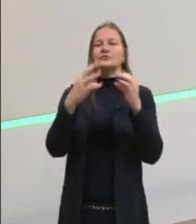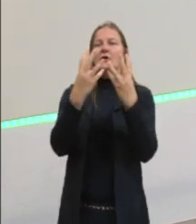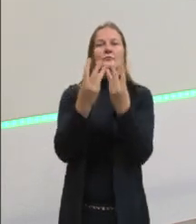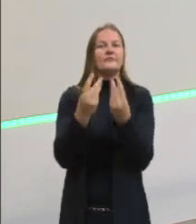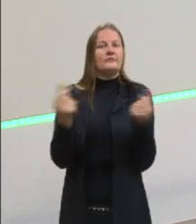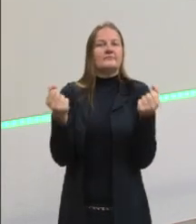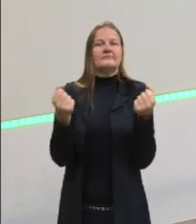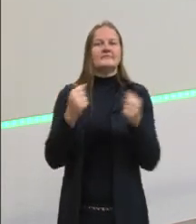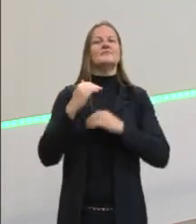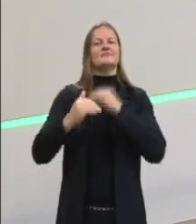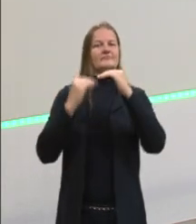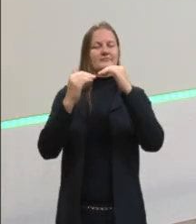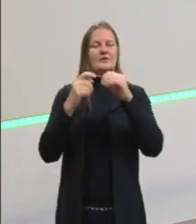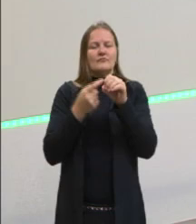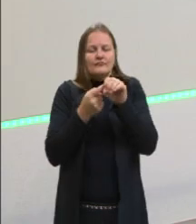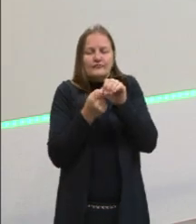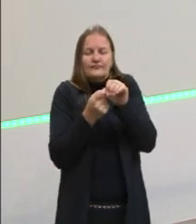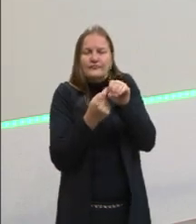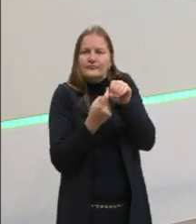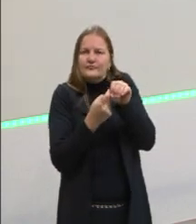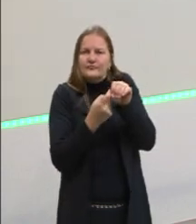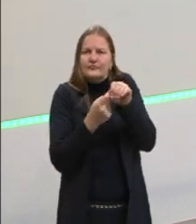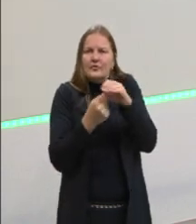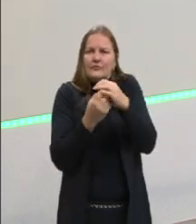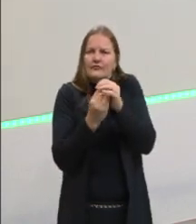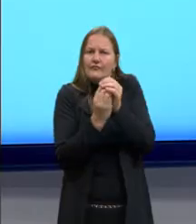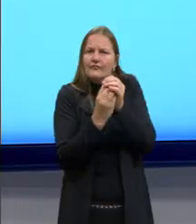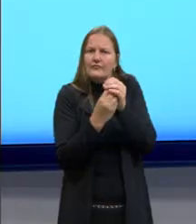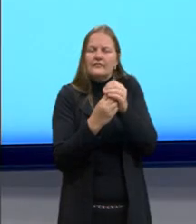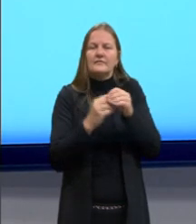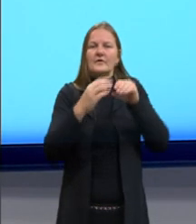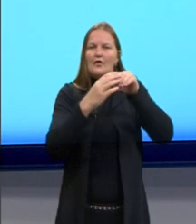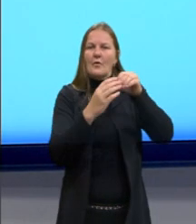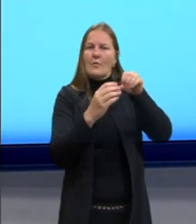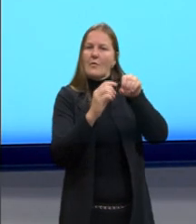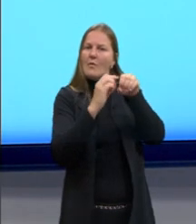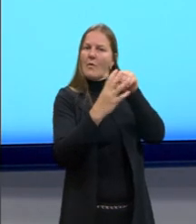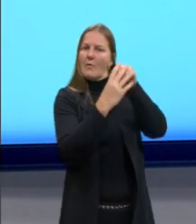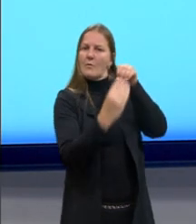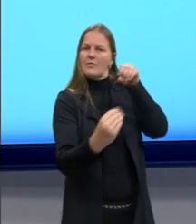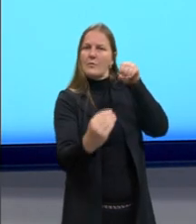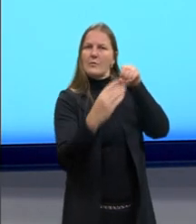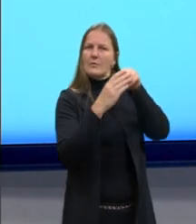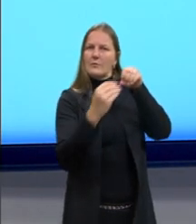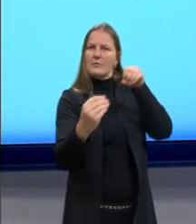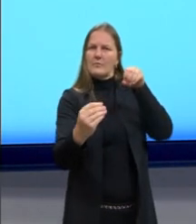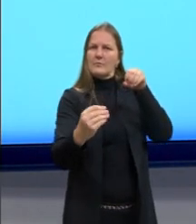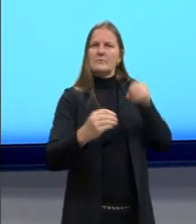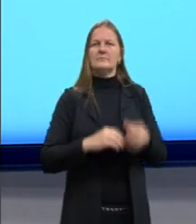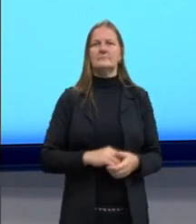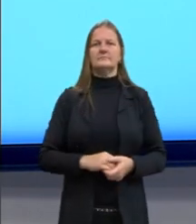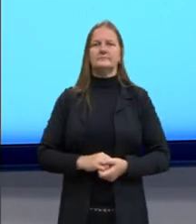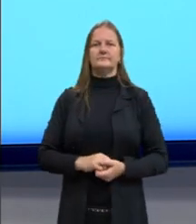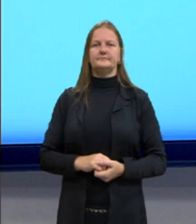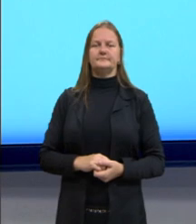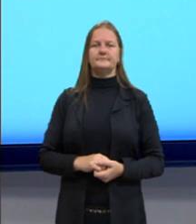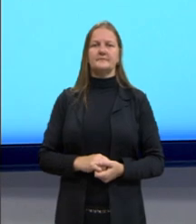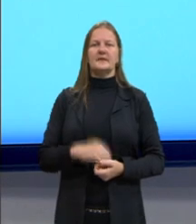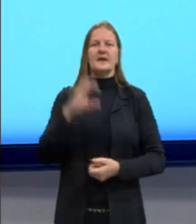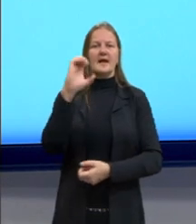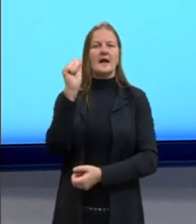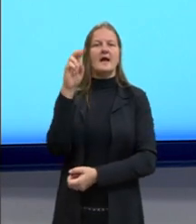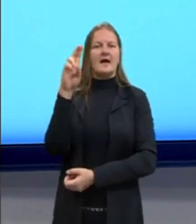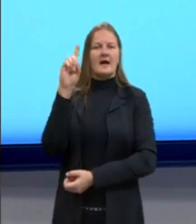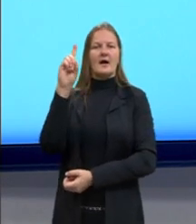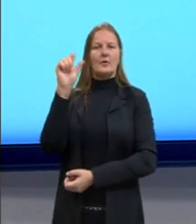ainda também na fase embrionária. Então é a caldinha aqui, certo? Essa é parte mais para